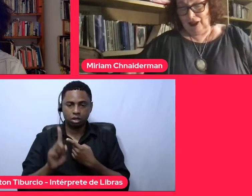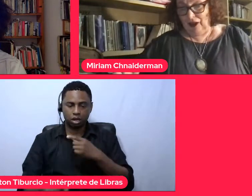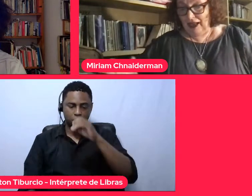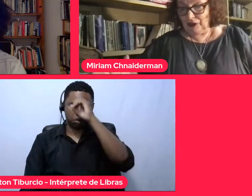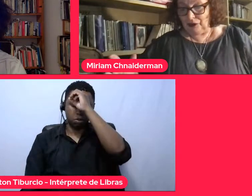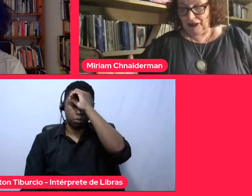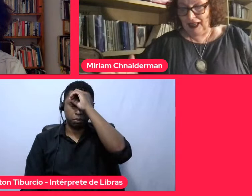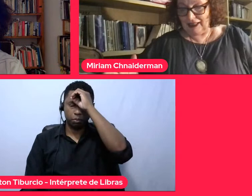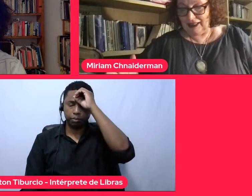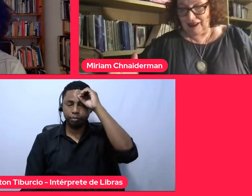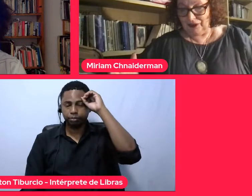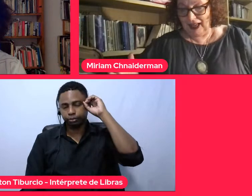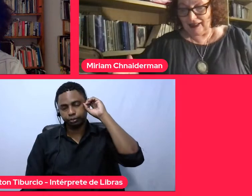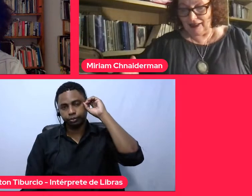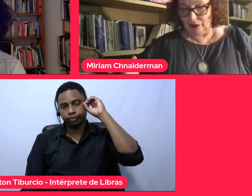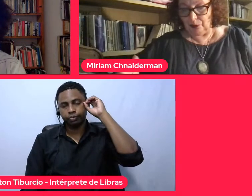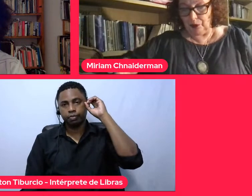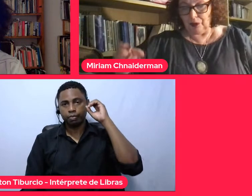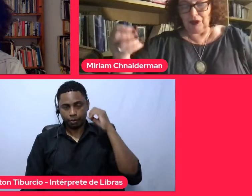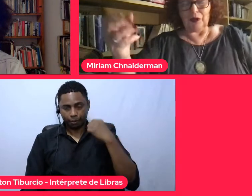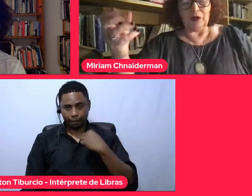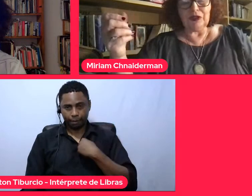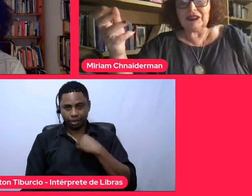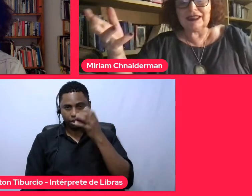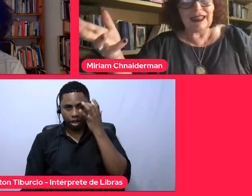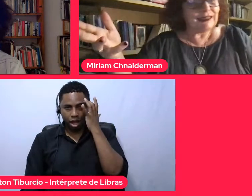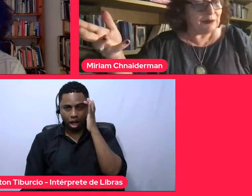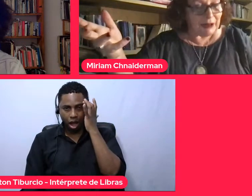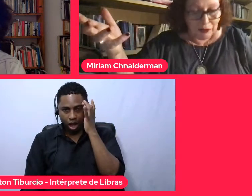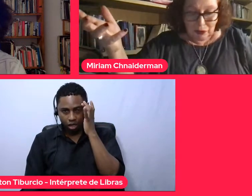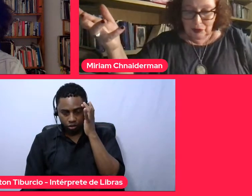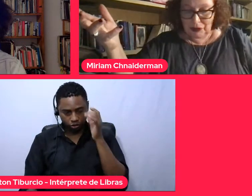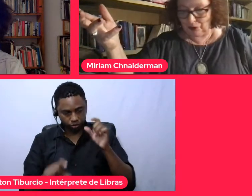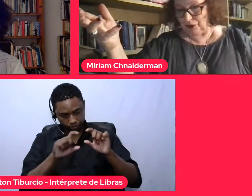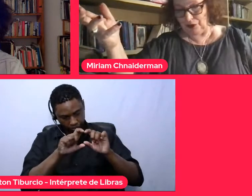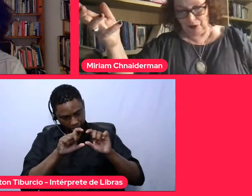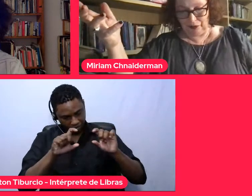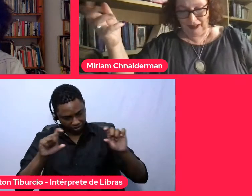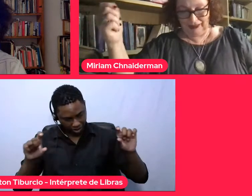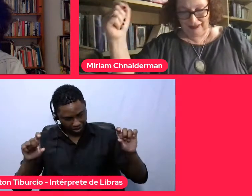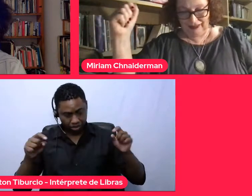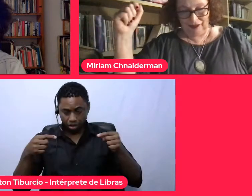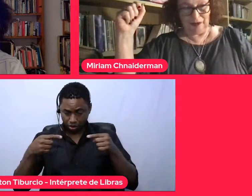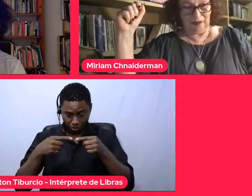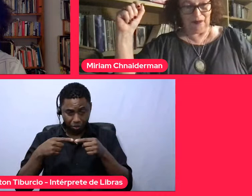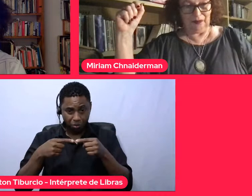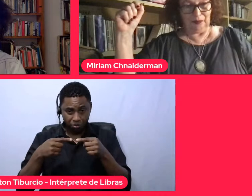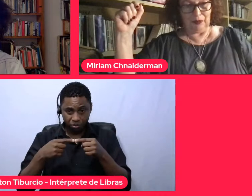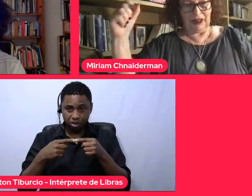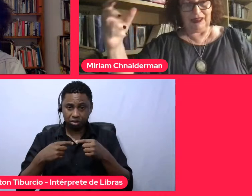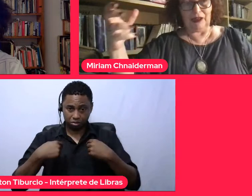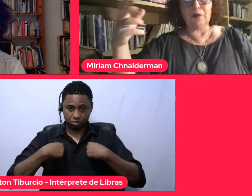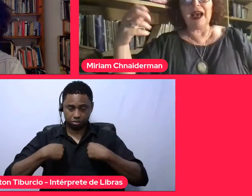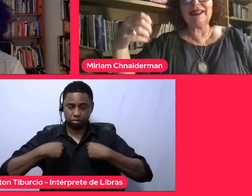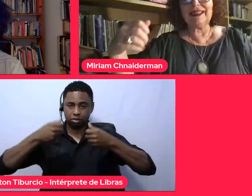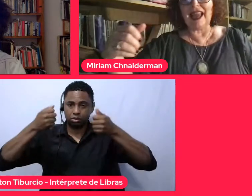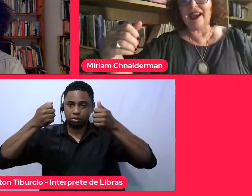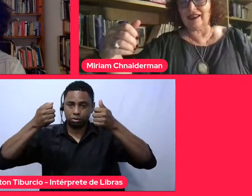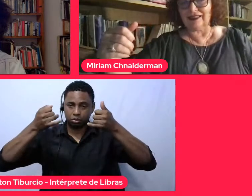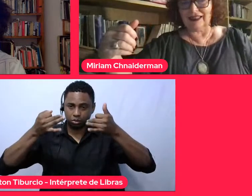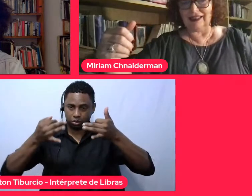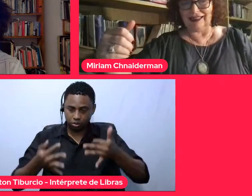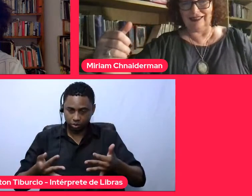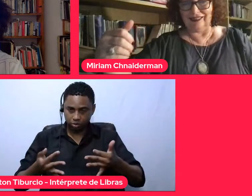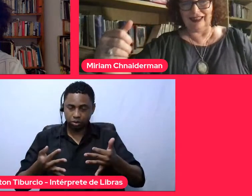e eu acho que essas frases um pouco dão consistência para tudo isso que eu estou falando, porque tem uma